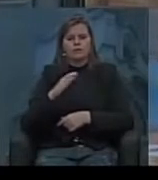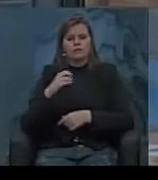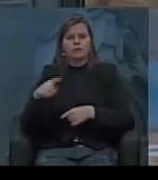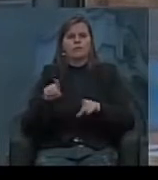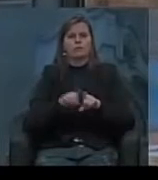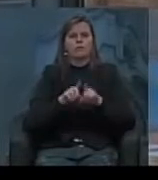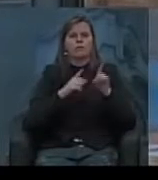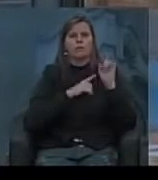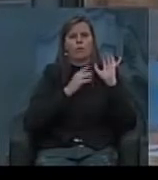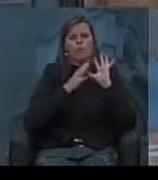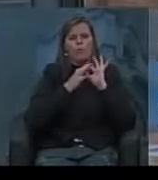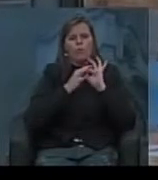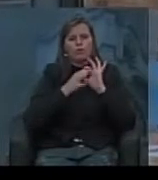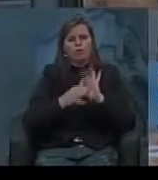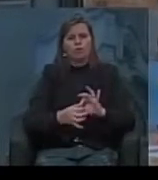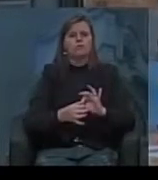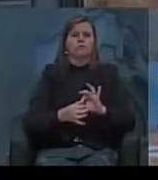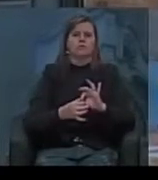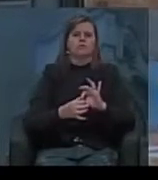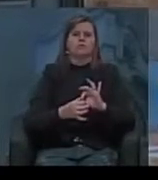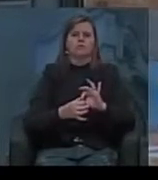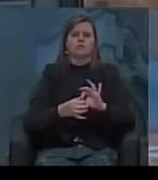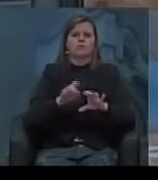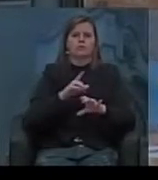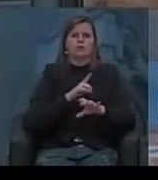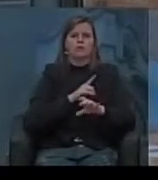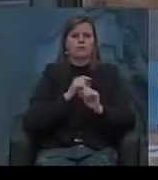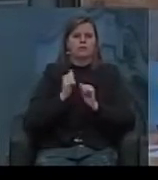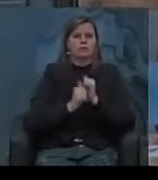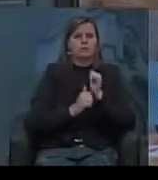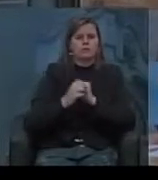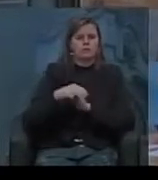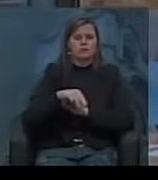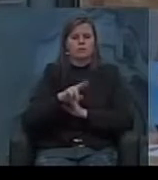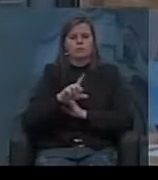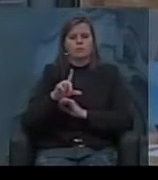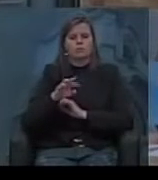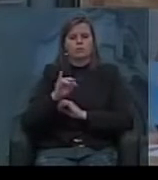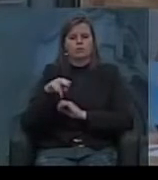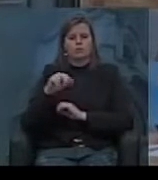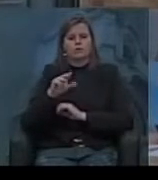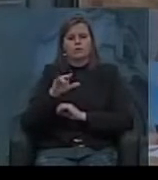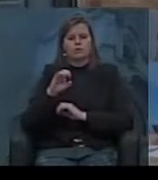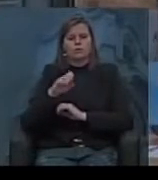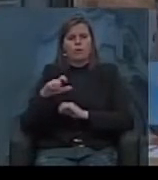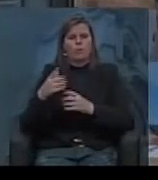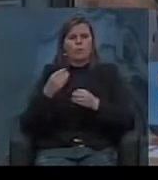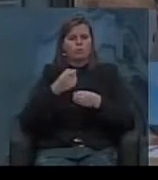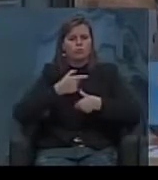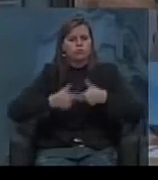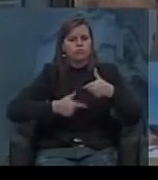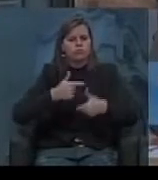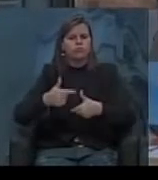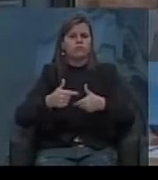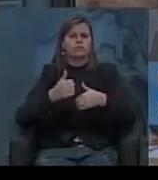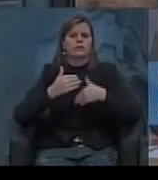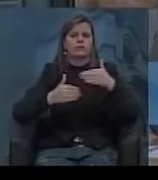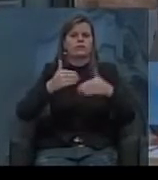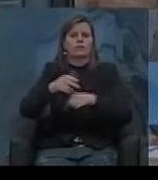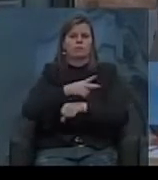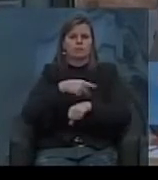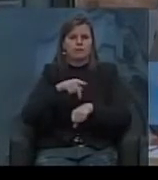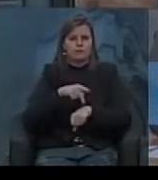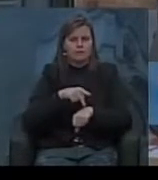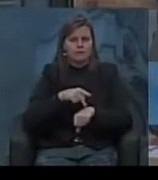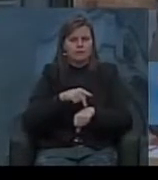contexto, a gente tem a questão das empresas multinacionais muito mais atuantes e participantes do desenvolvimento do país.